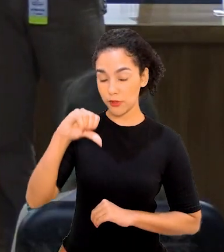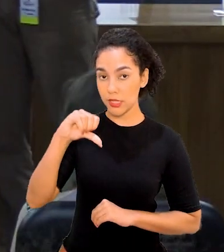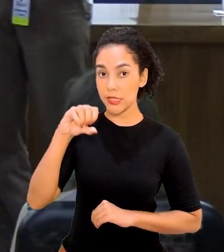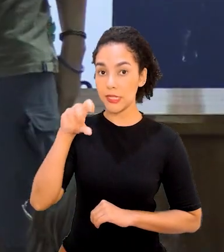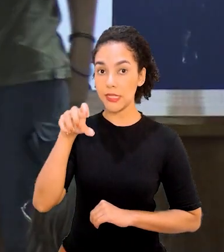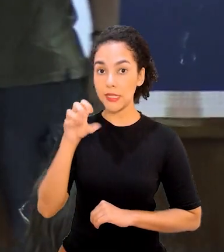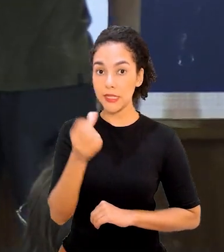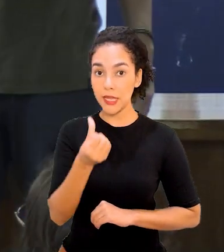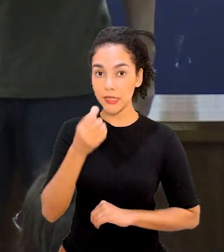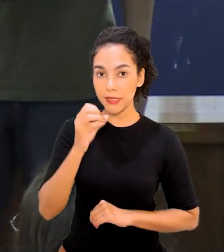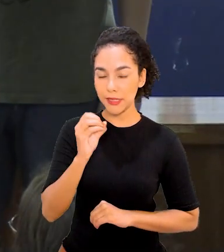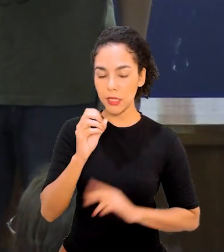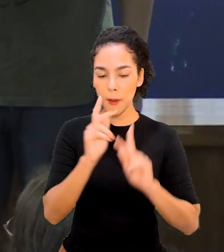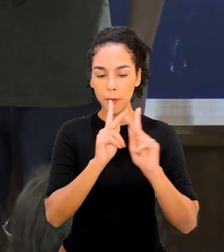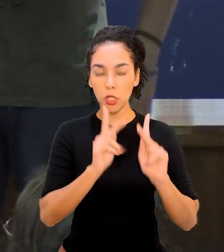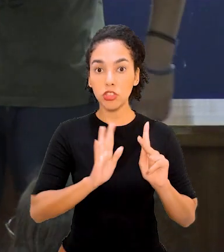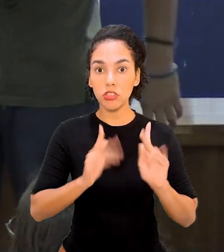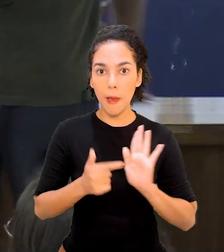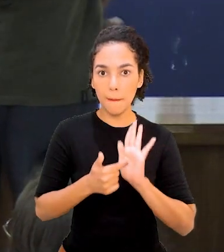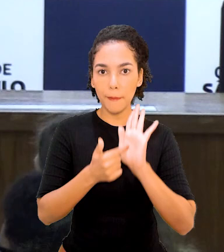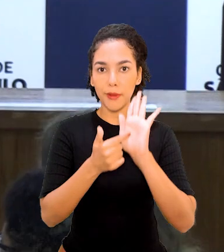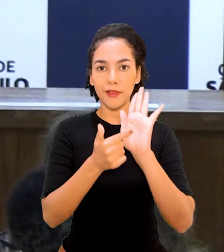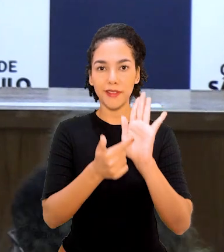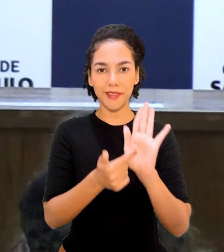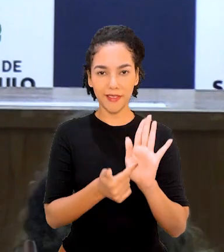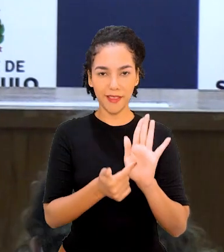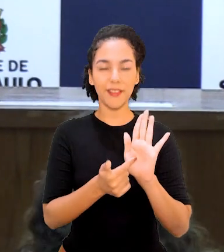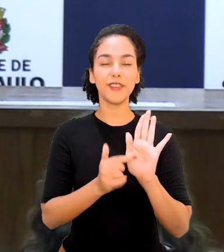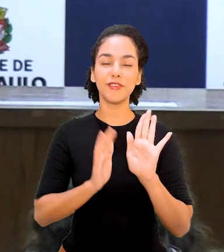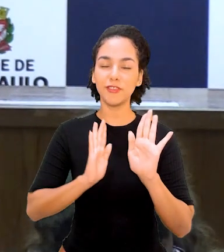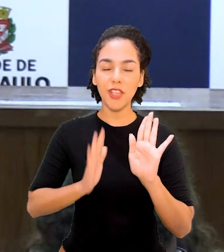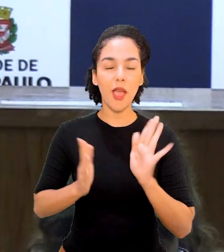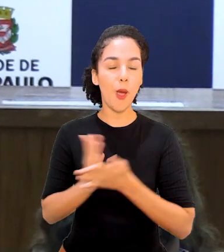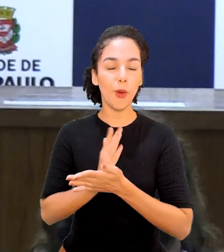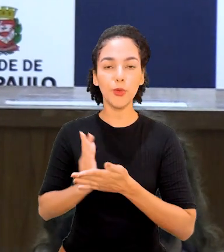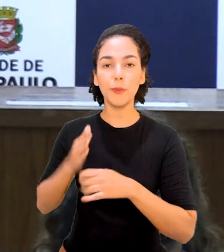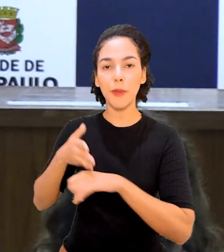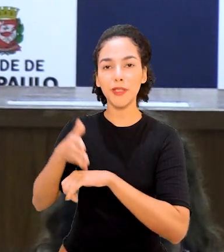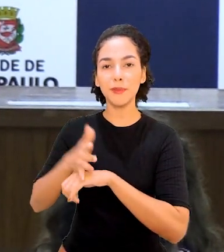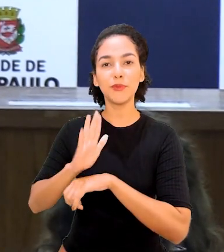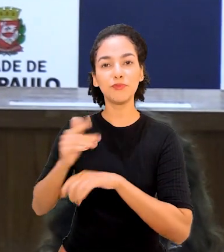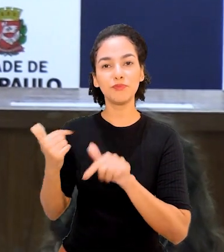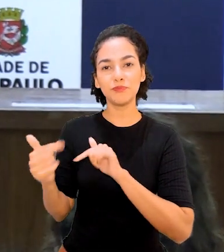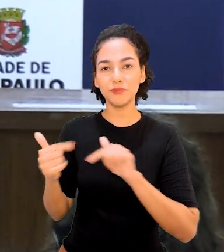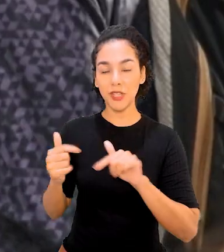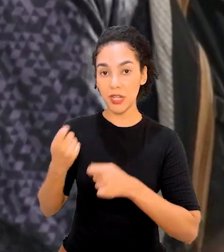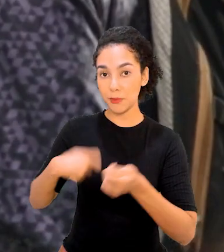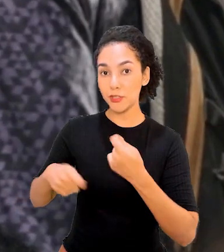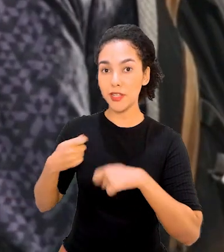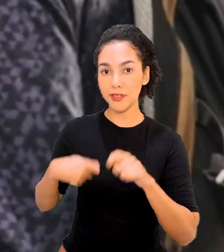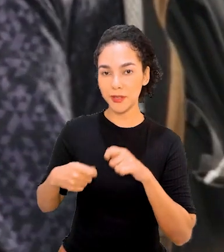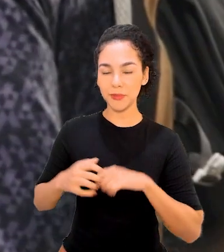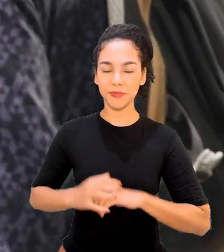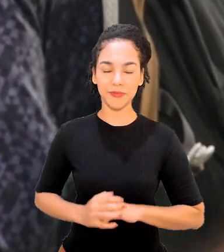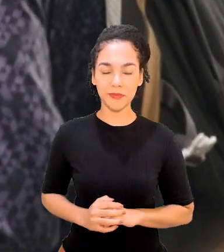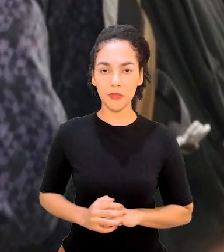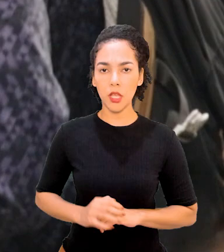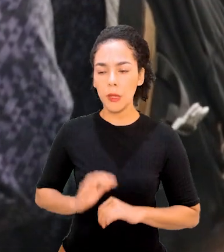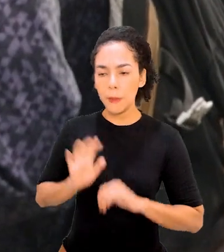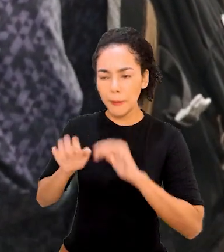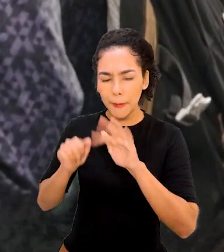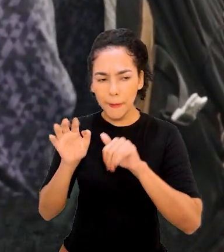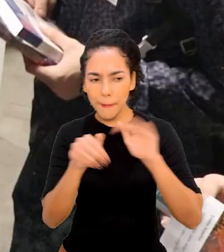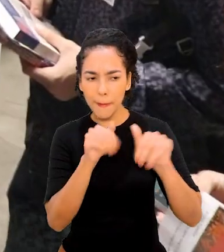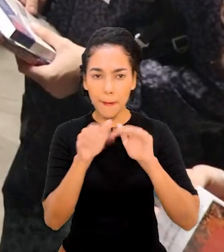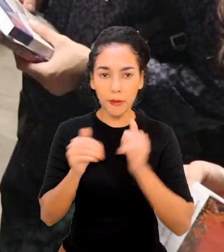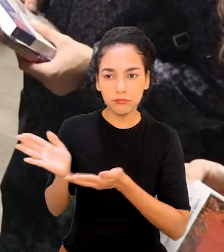projetos já foram apresentados e muitos já fazem parte do cotidiano da administração. A busca ativa por